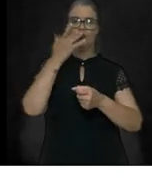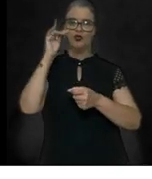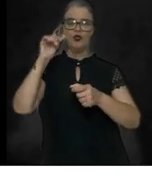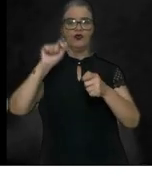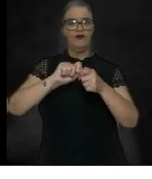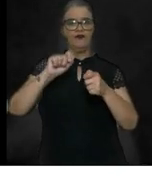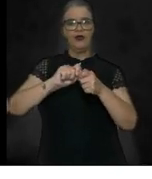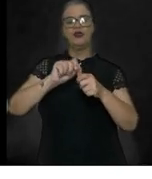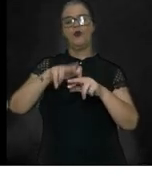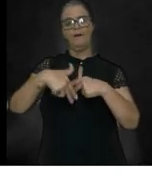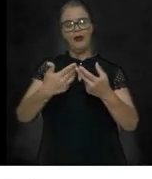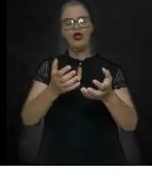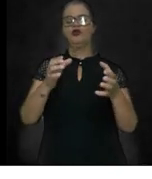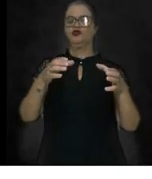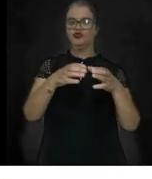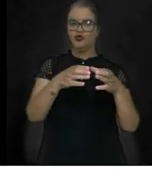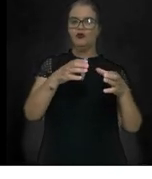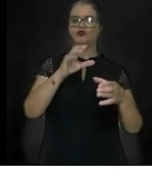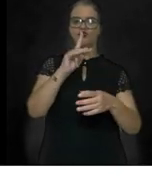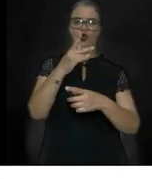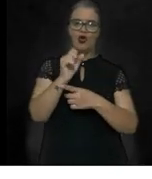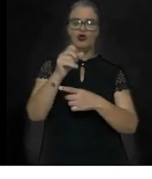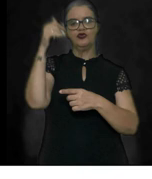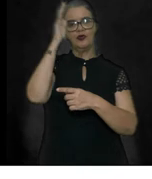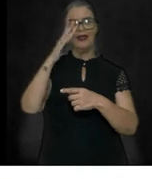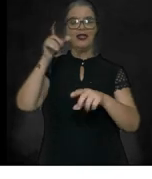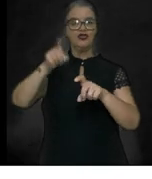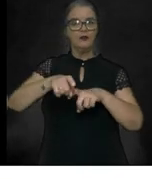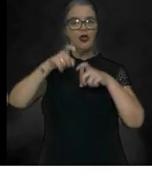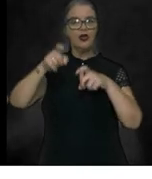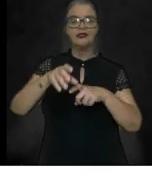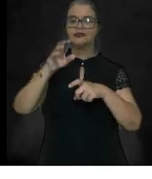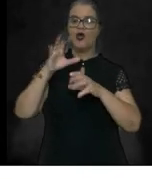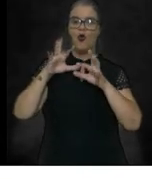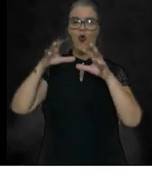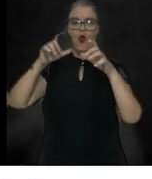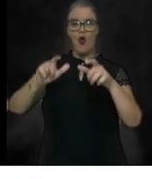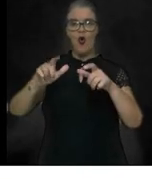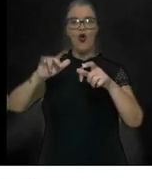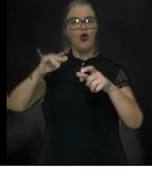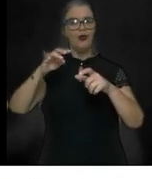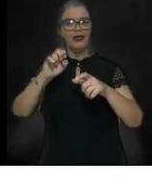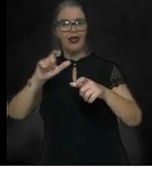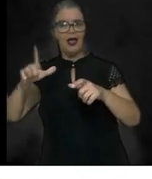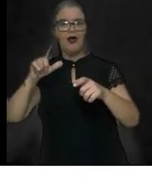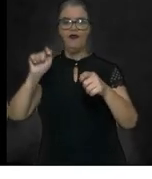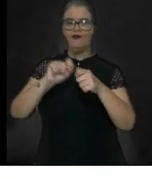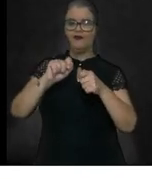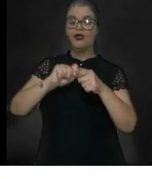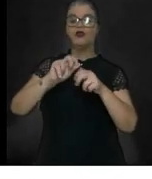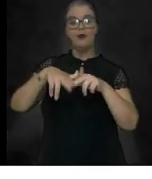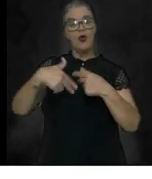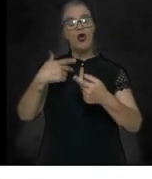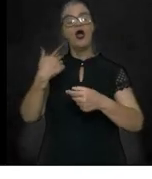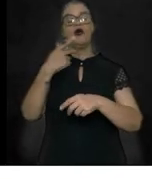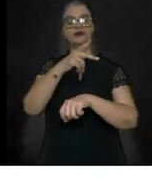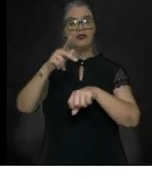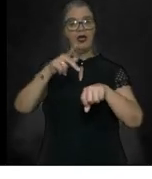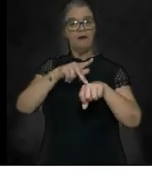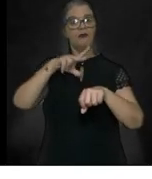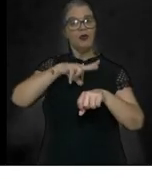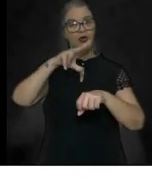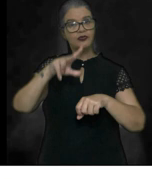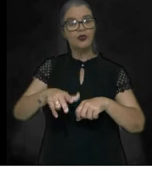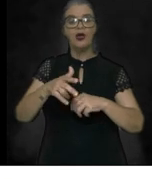brasileiros. Exploração colonial praticada por Portugal e o